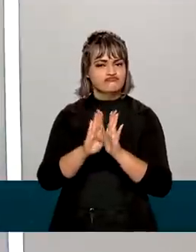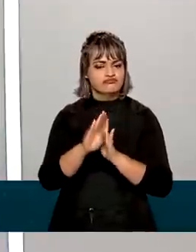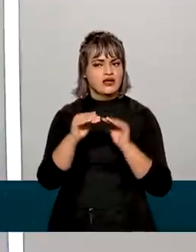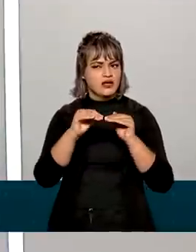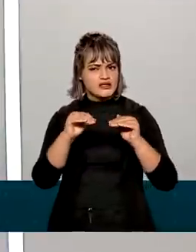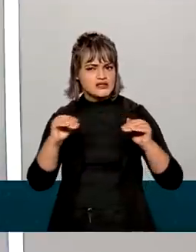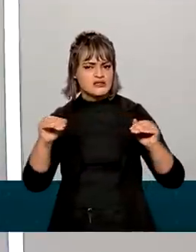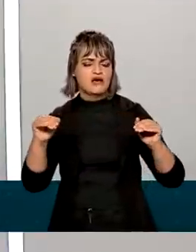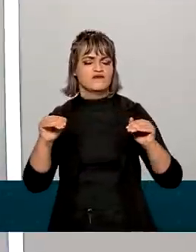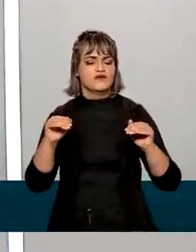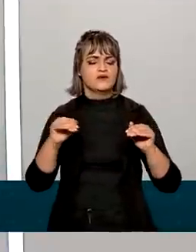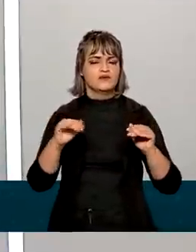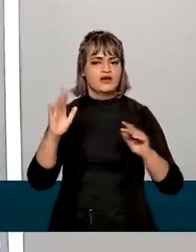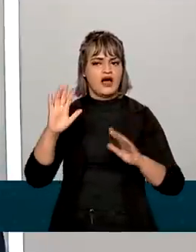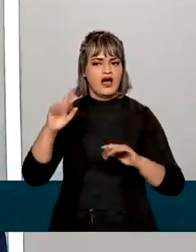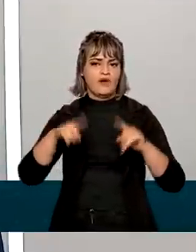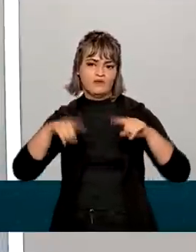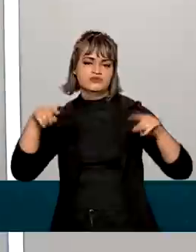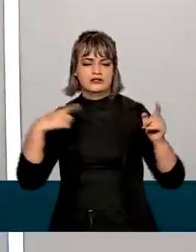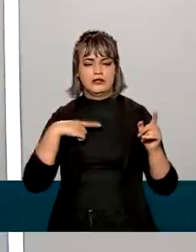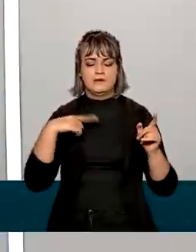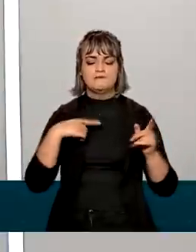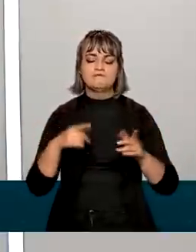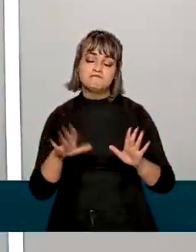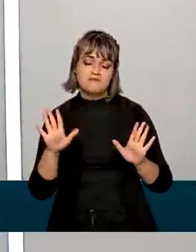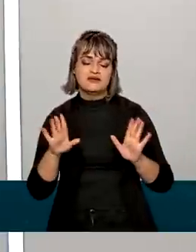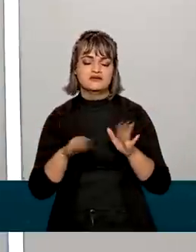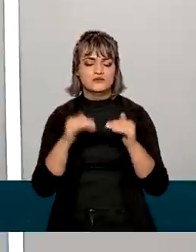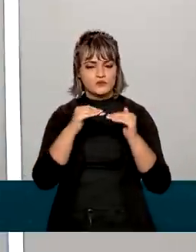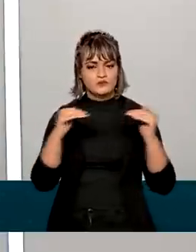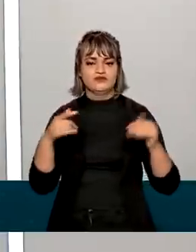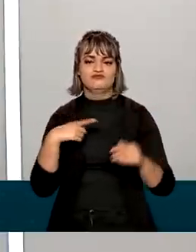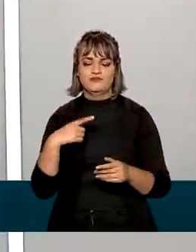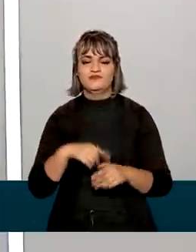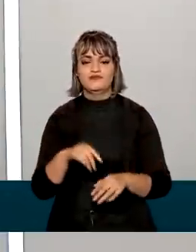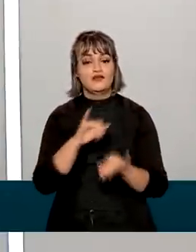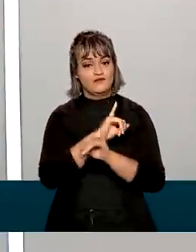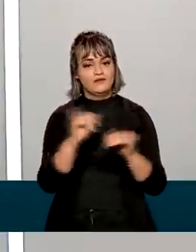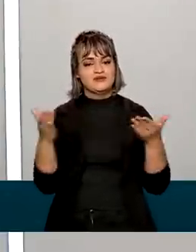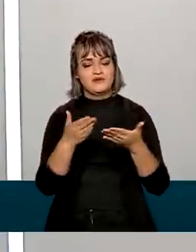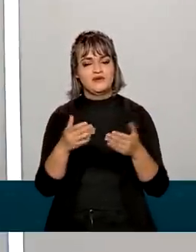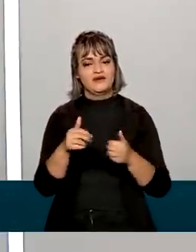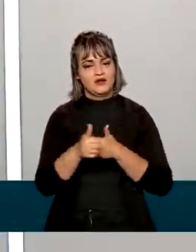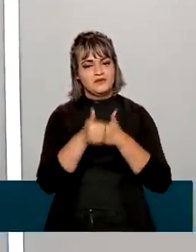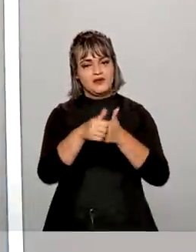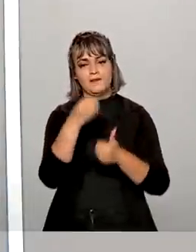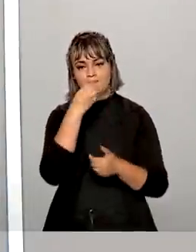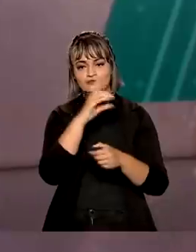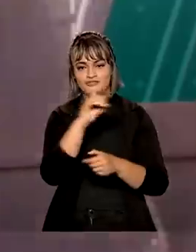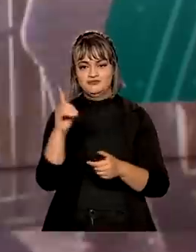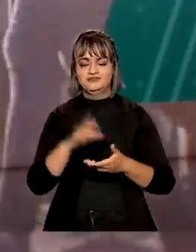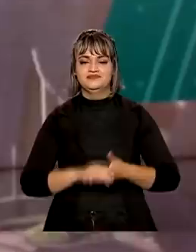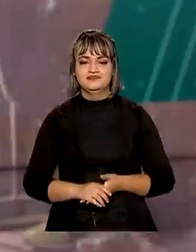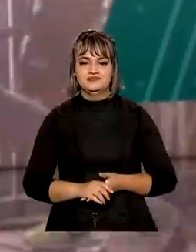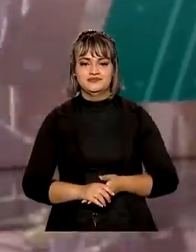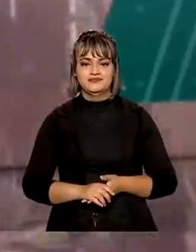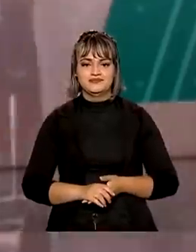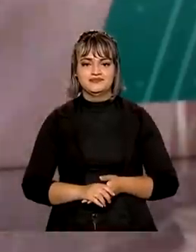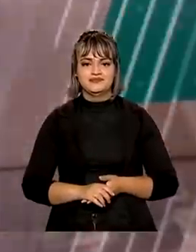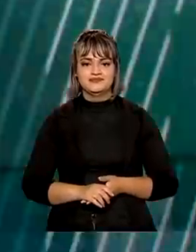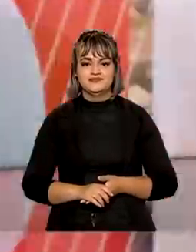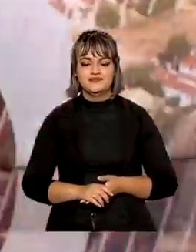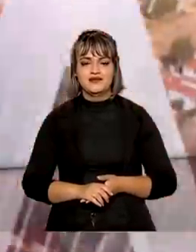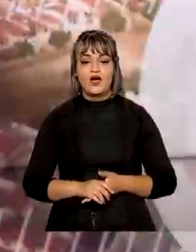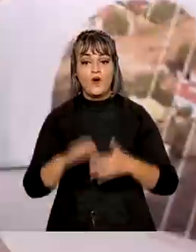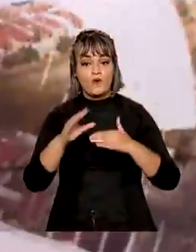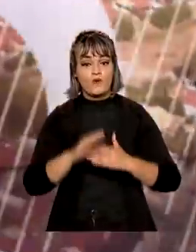estáveis, apesar das sazonalidades. Essa é informação que nós tínhamos para hoje. Continue conosco e tenha um ótimo dia. O